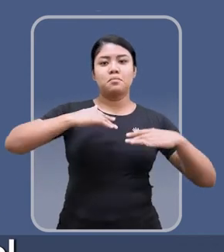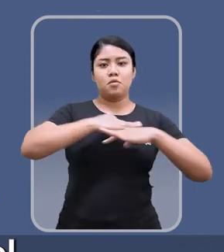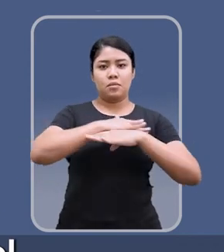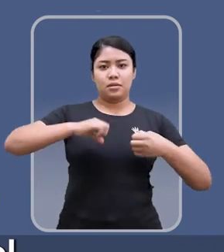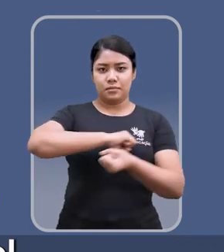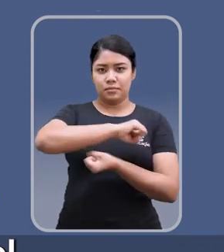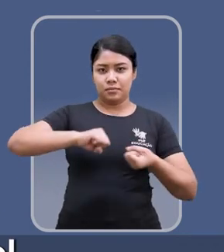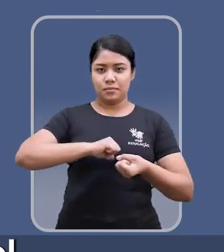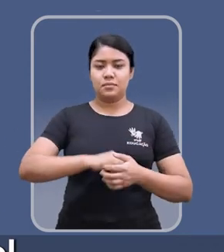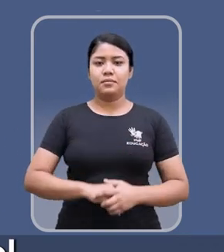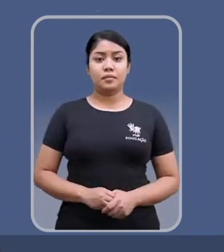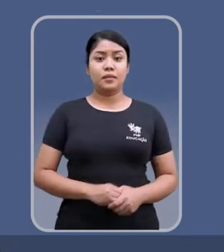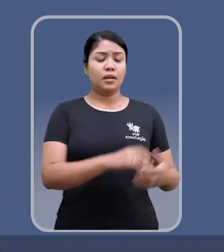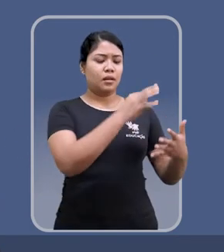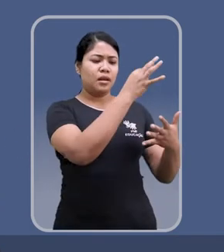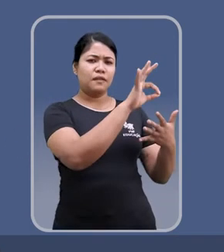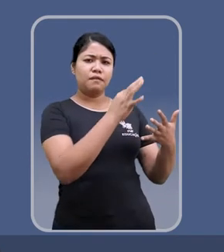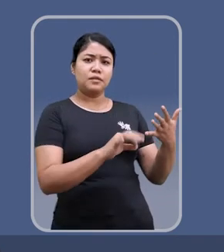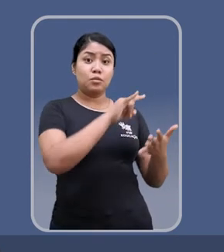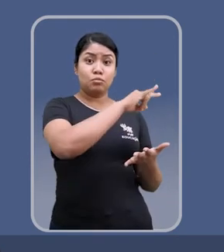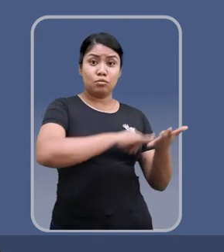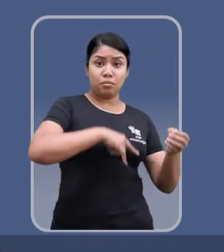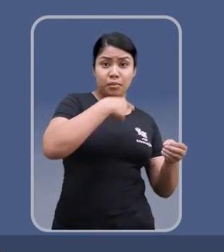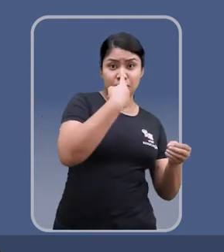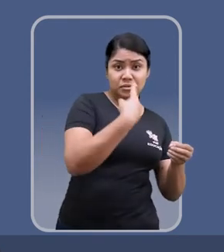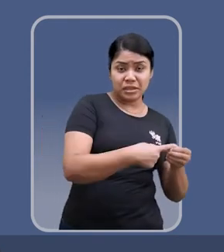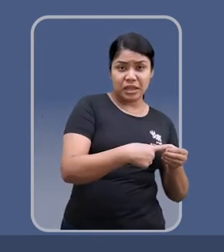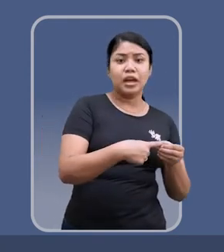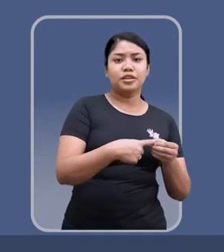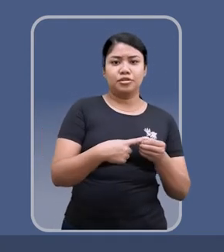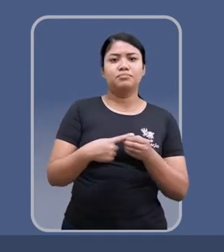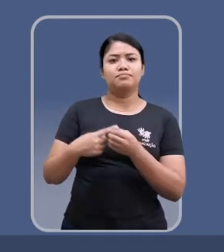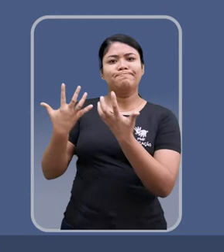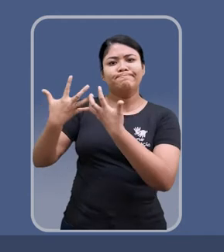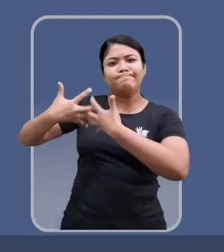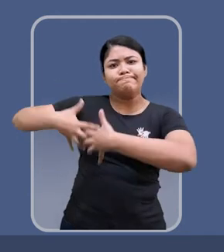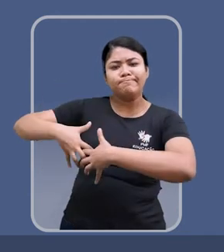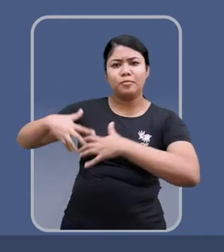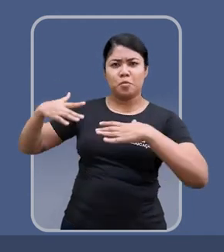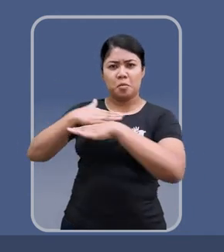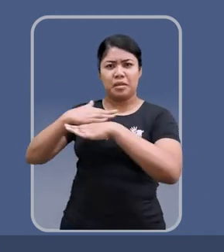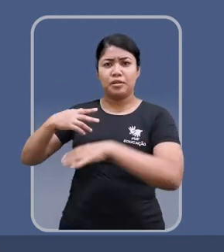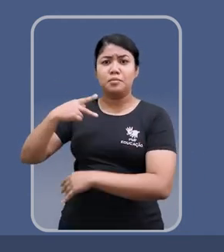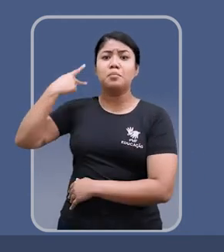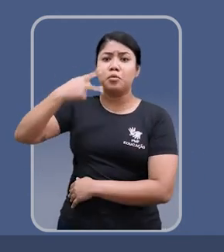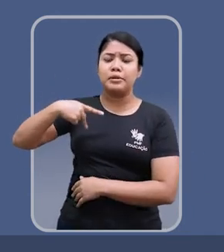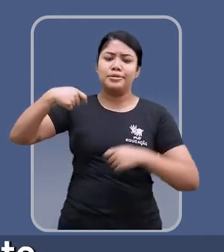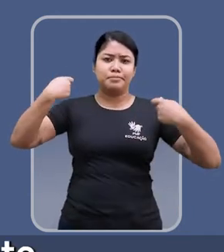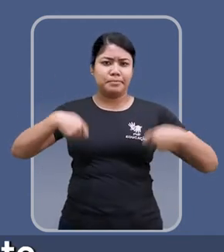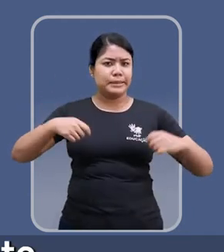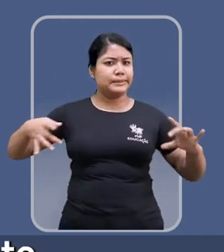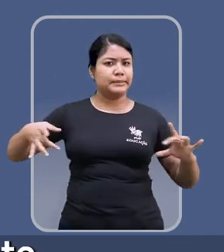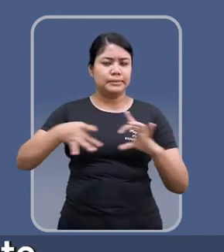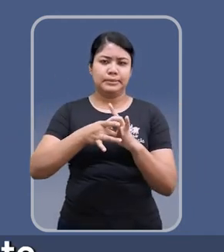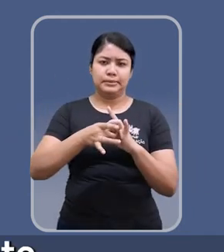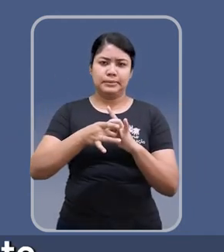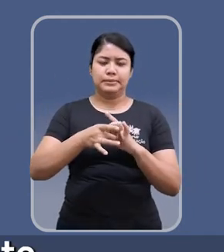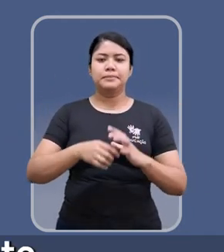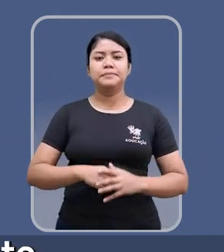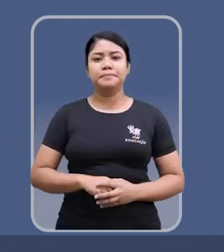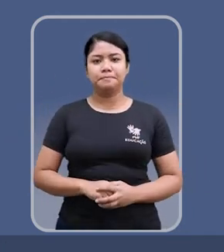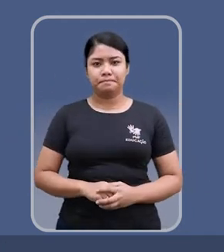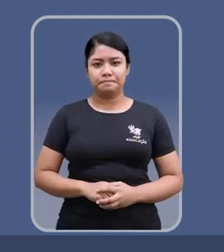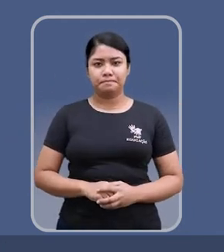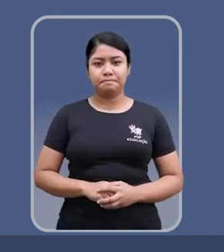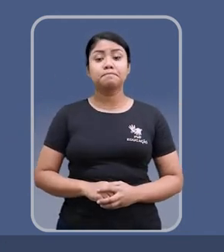mobilidade sustentável. É impossível pensar na revisão do plano diretor sem integrar ele com uma política mais